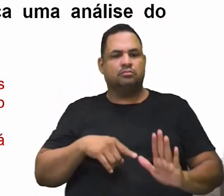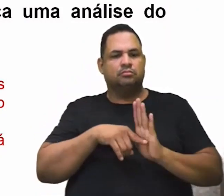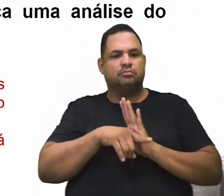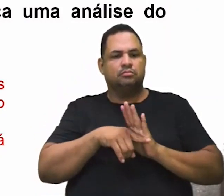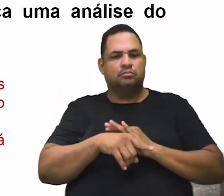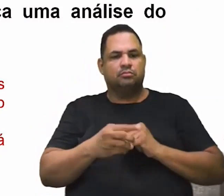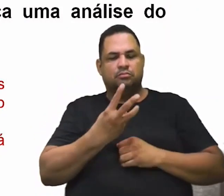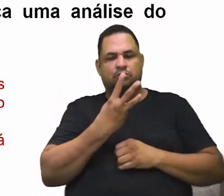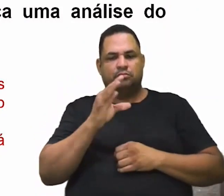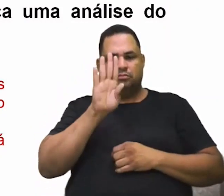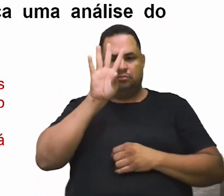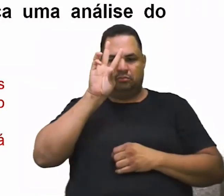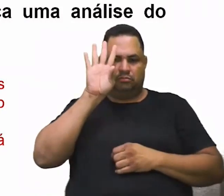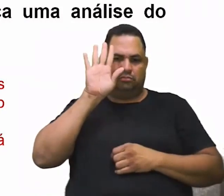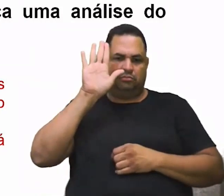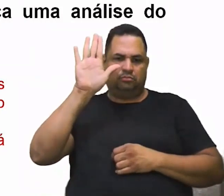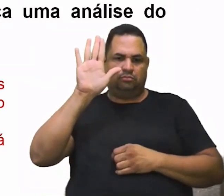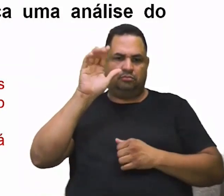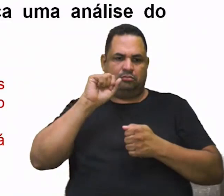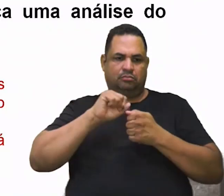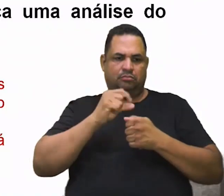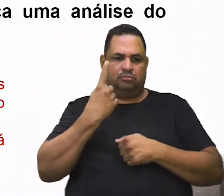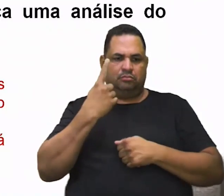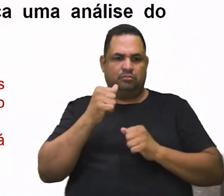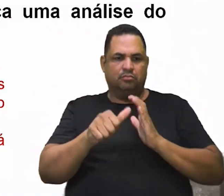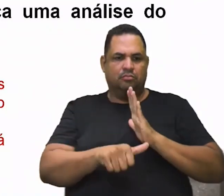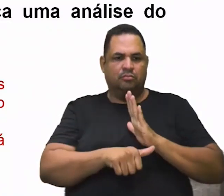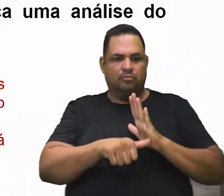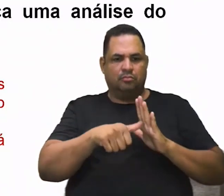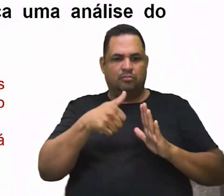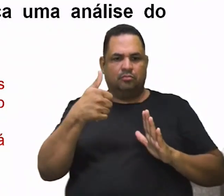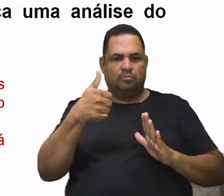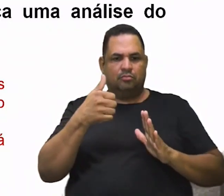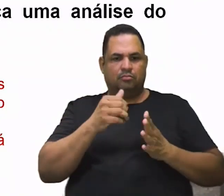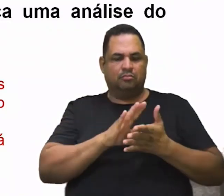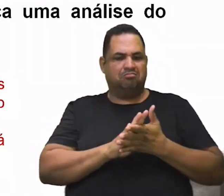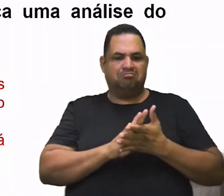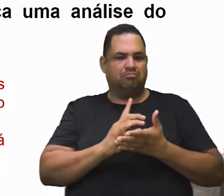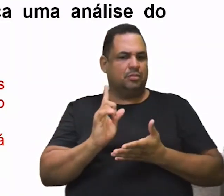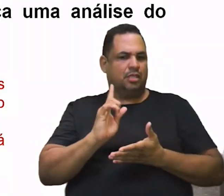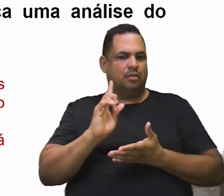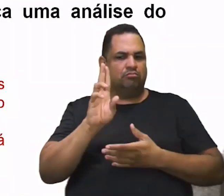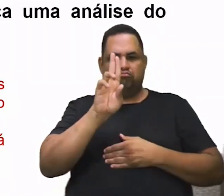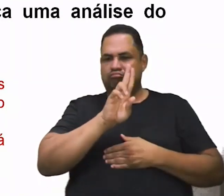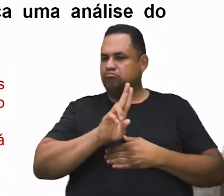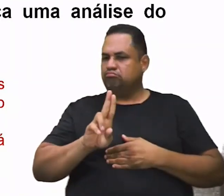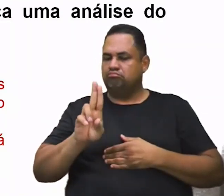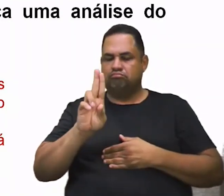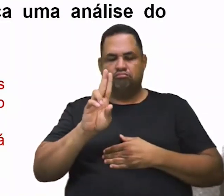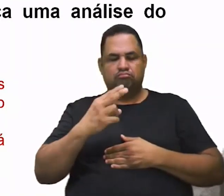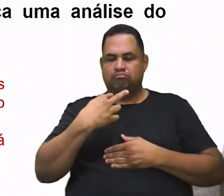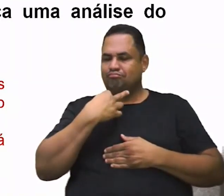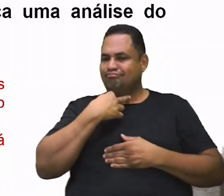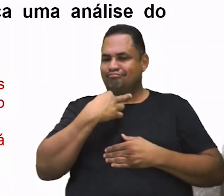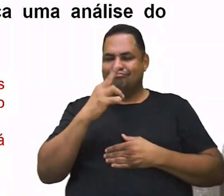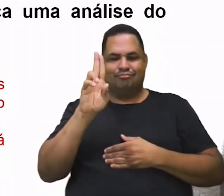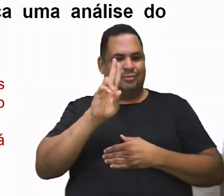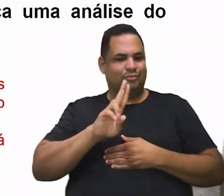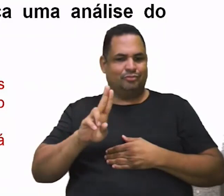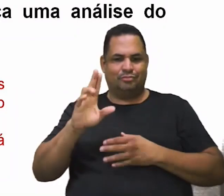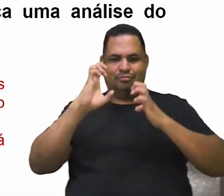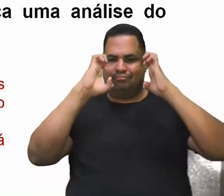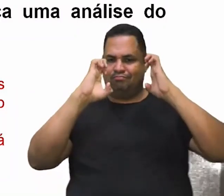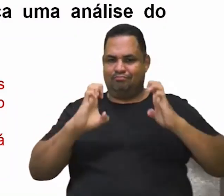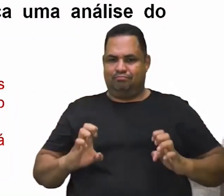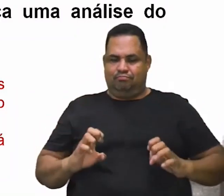Analisando a postura dos candidatos, foi verificado que os dois primeiros agiram de maneira antiética, que não valorizou a